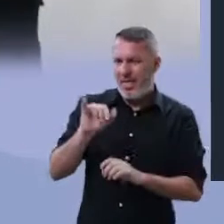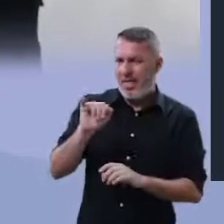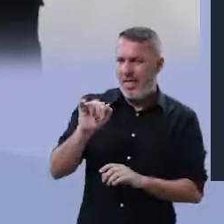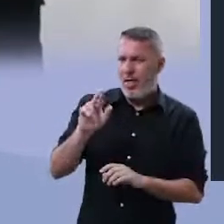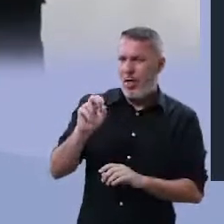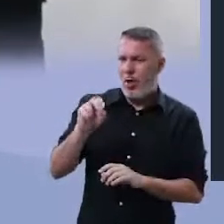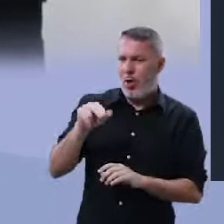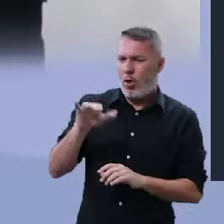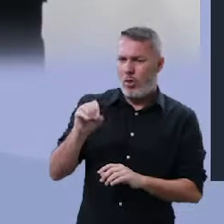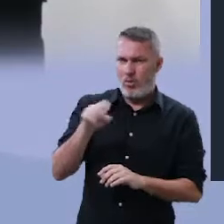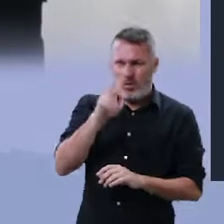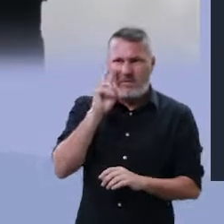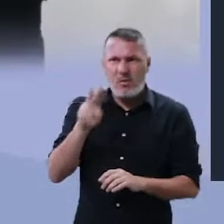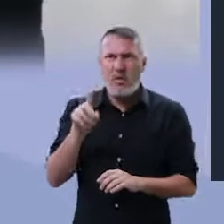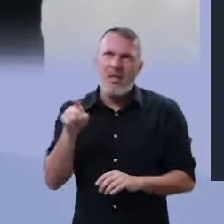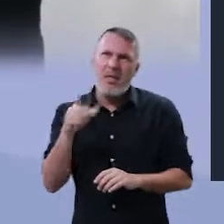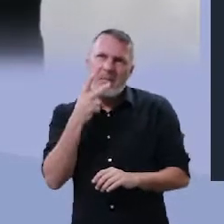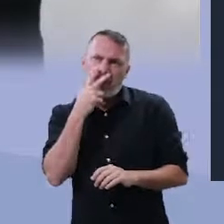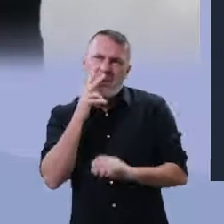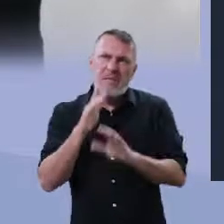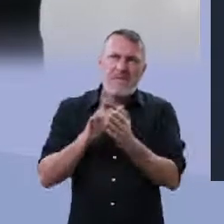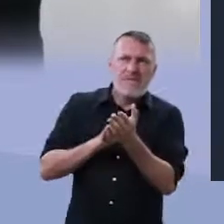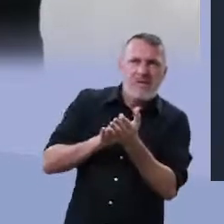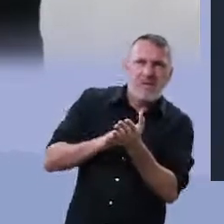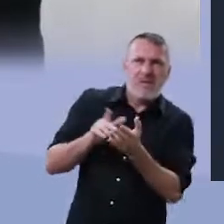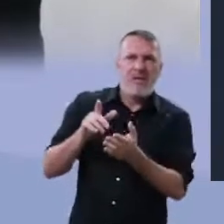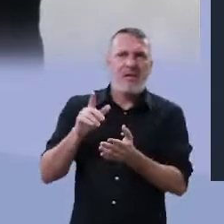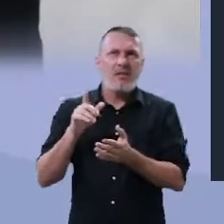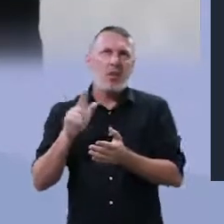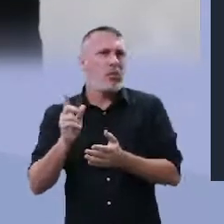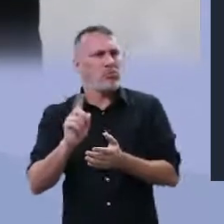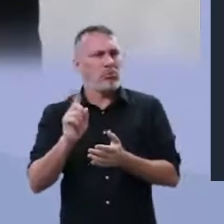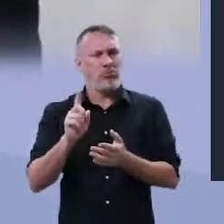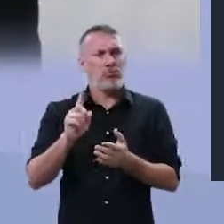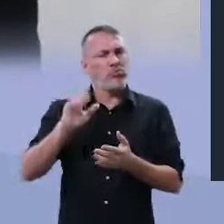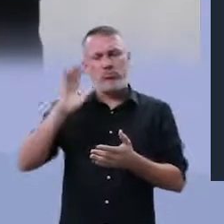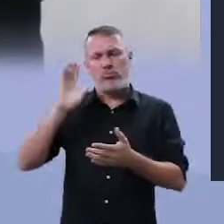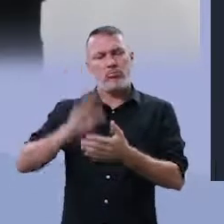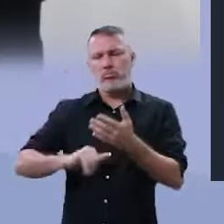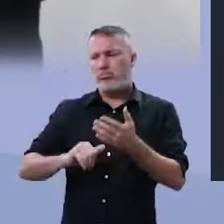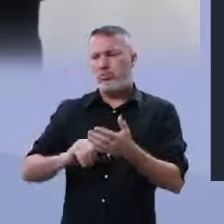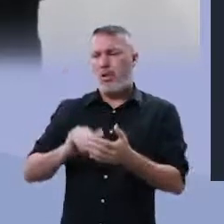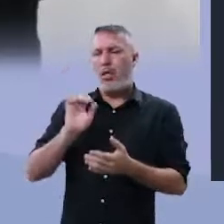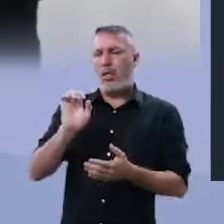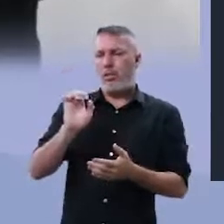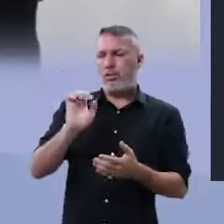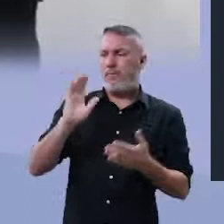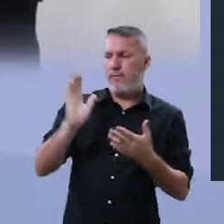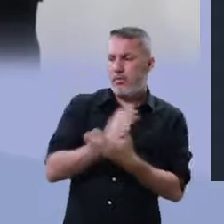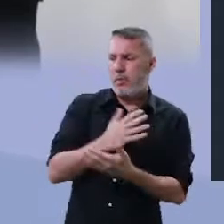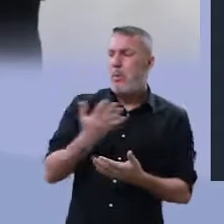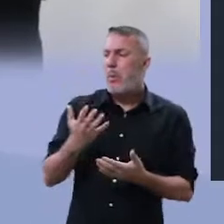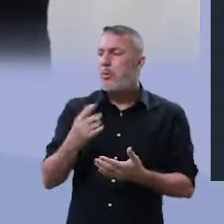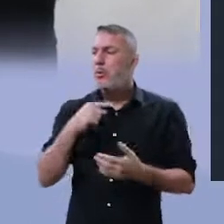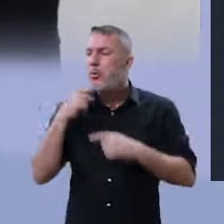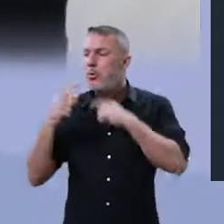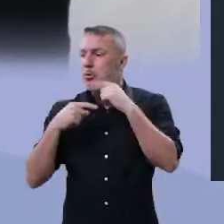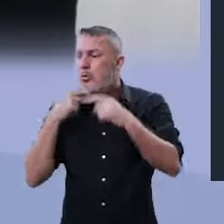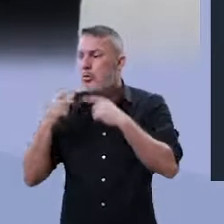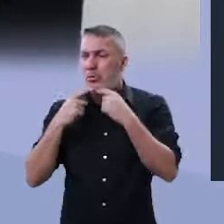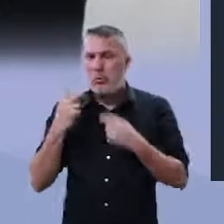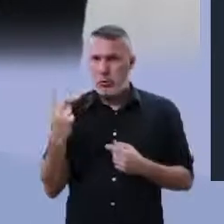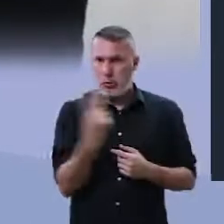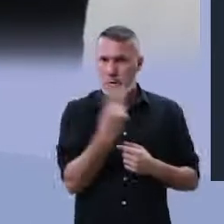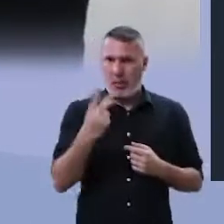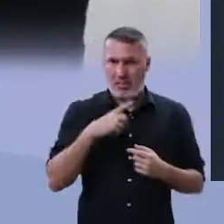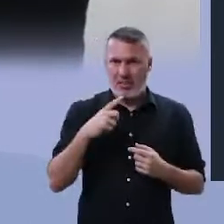São irônicos? Você não viu nenhuma ironia ali. Então, você já elimina naturalmente a letra E, a ironia. Seriam os